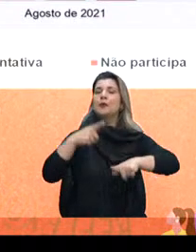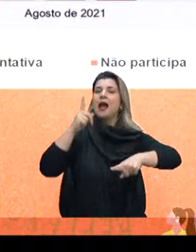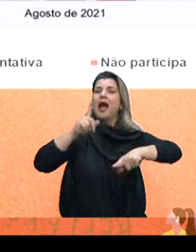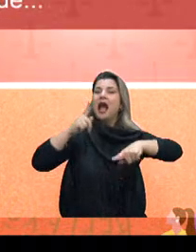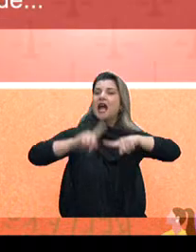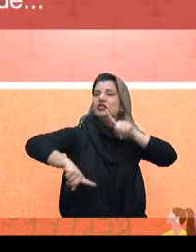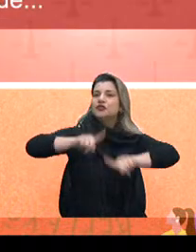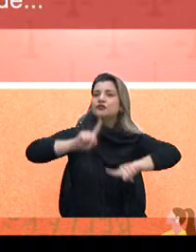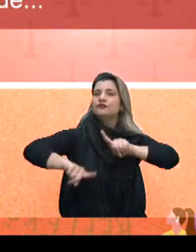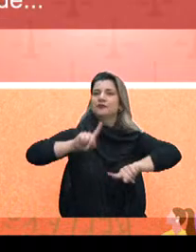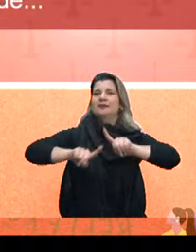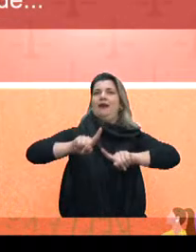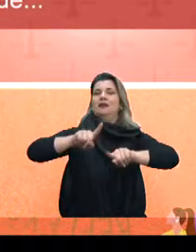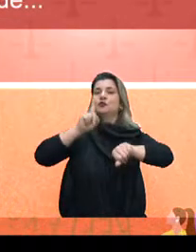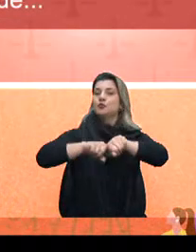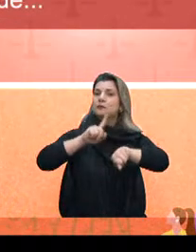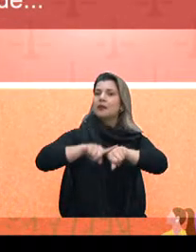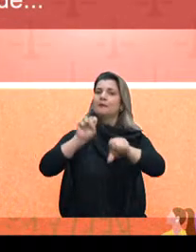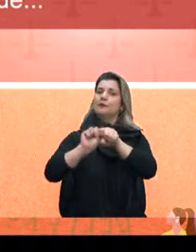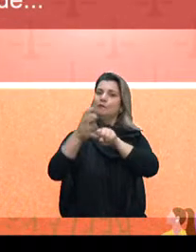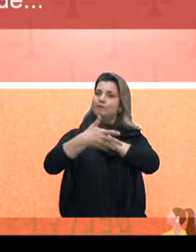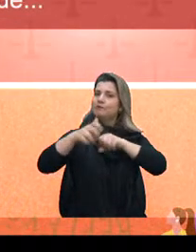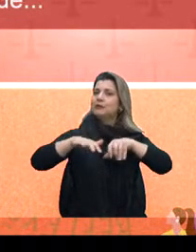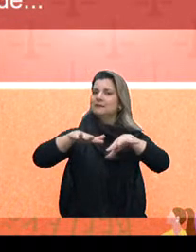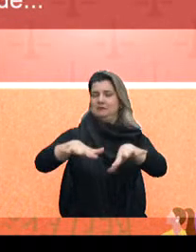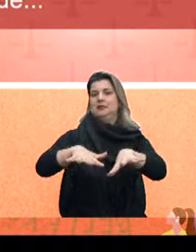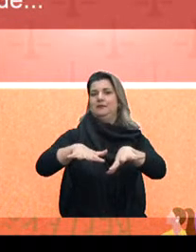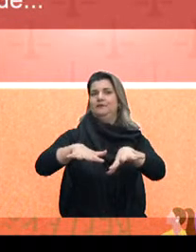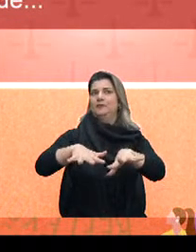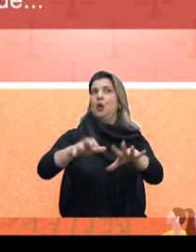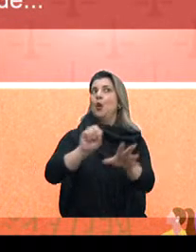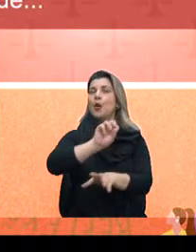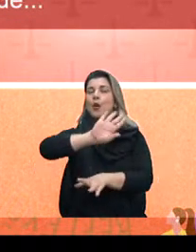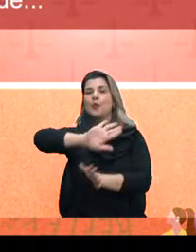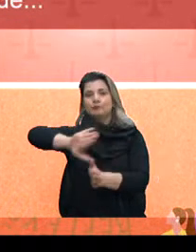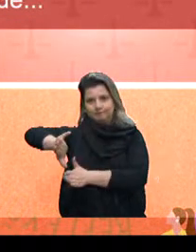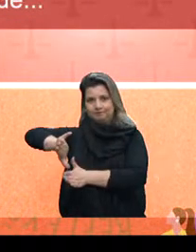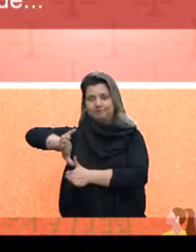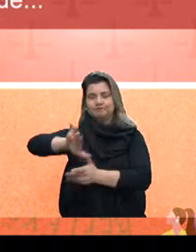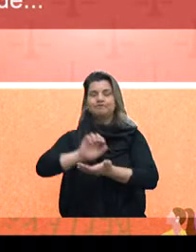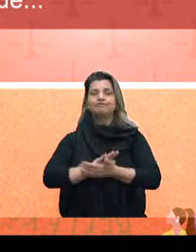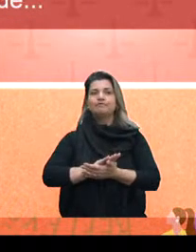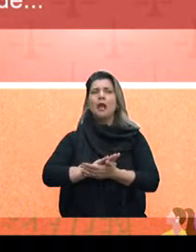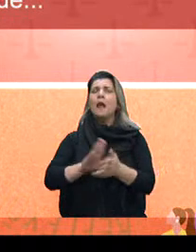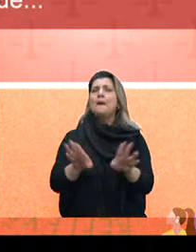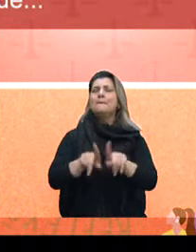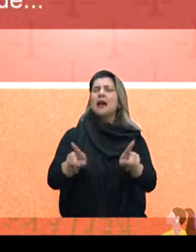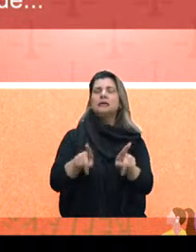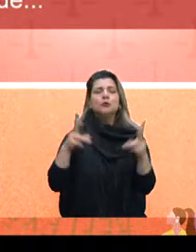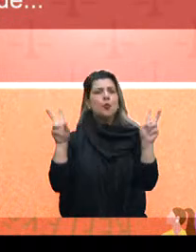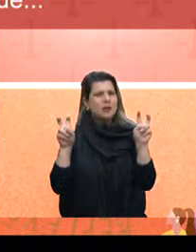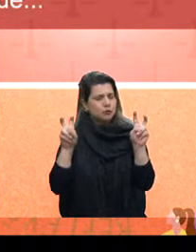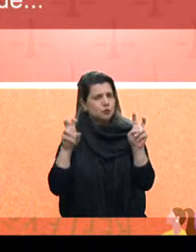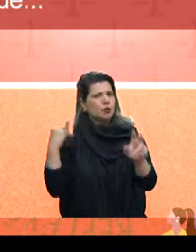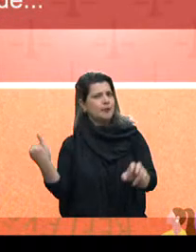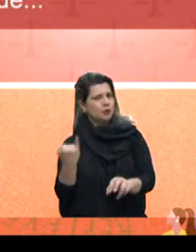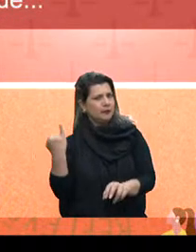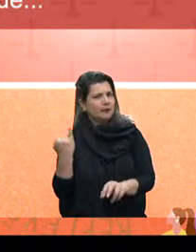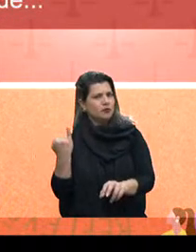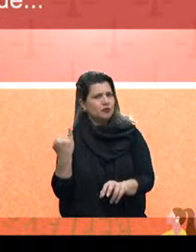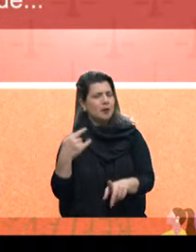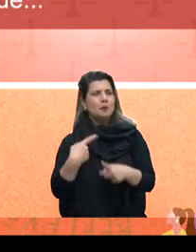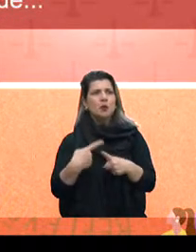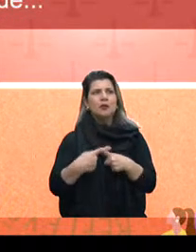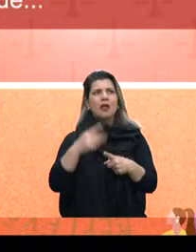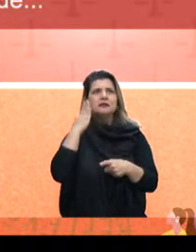Então, nós tivemos uma ampliação. Está bem, mas aí nós questionamos se o tema é importante. Uma coisa é saber que mais de 80